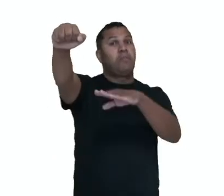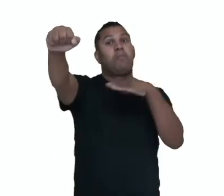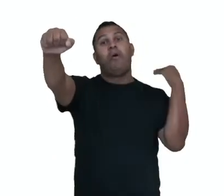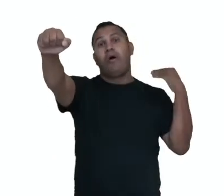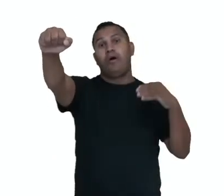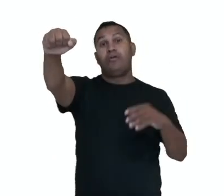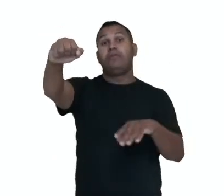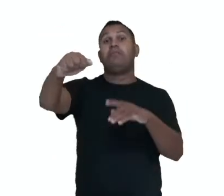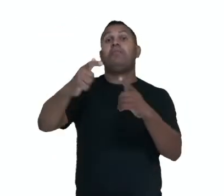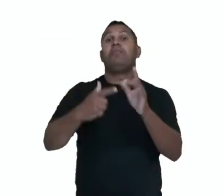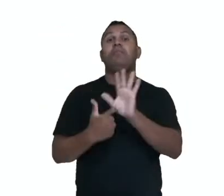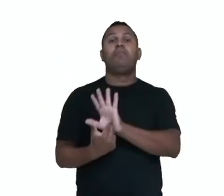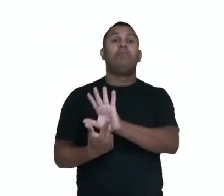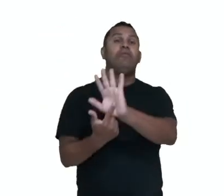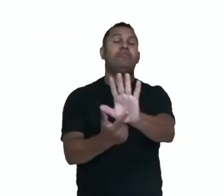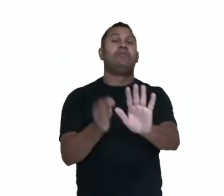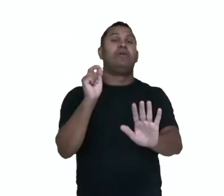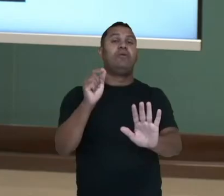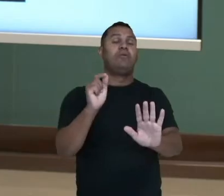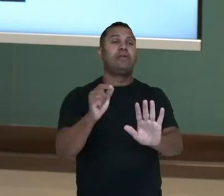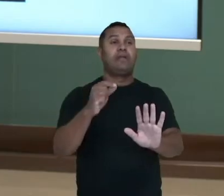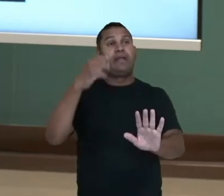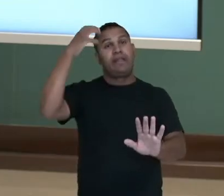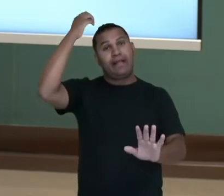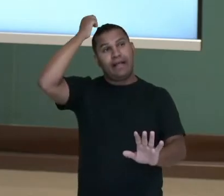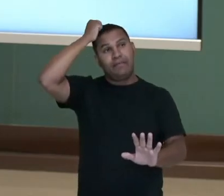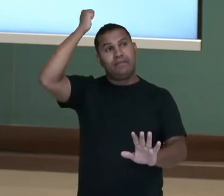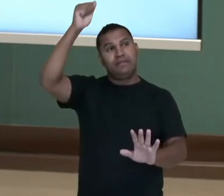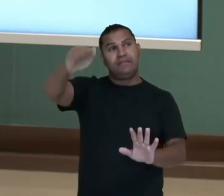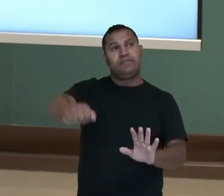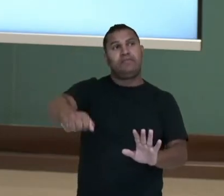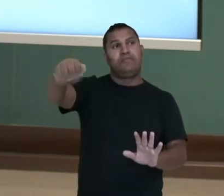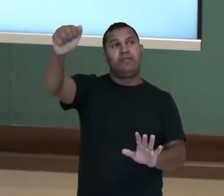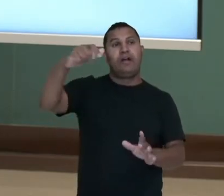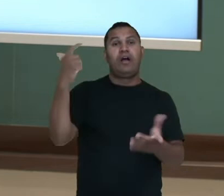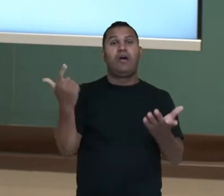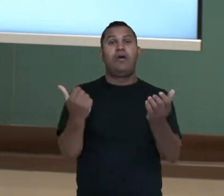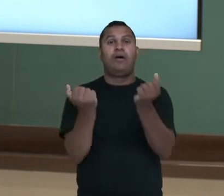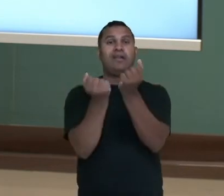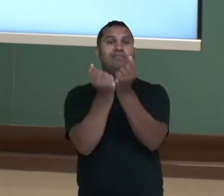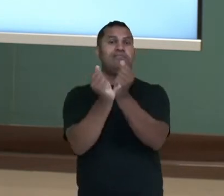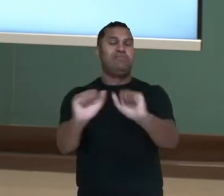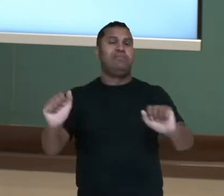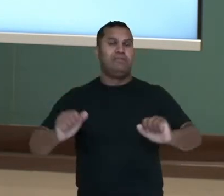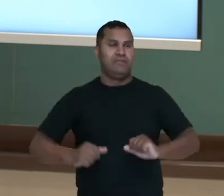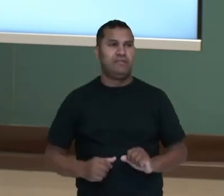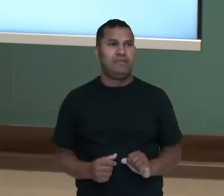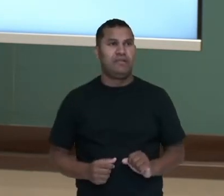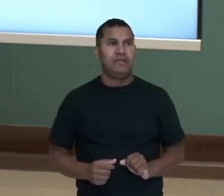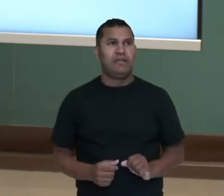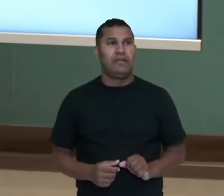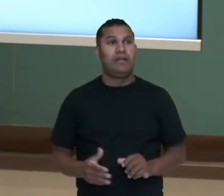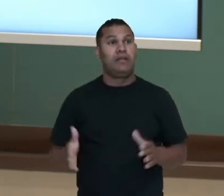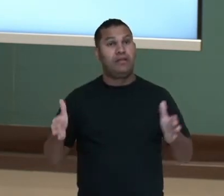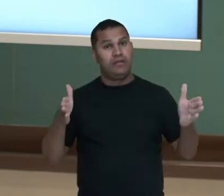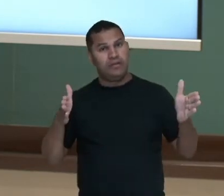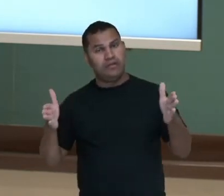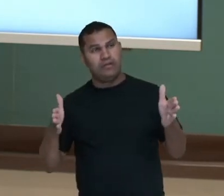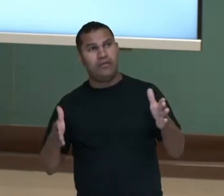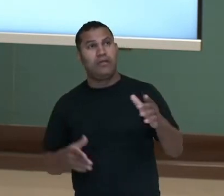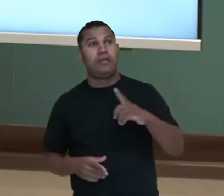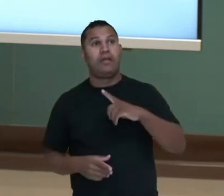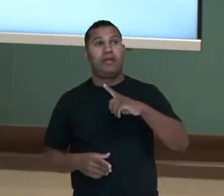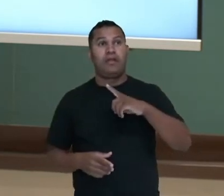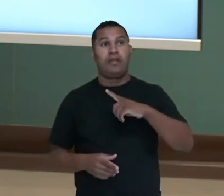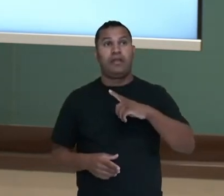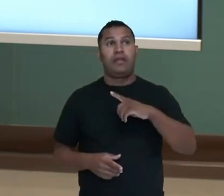simbologia, essa representação na Batalha de São Domingos, não é? Entre o final do século XVIII e o início do